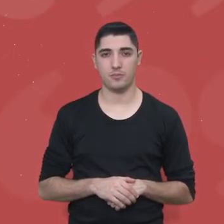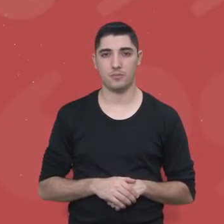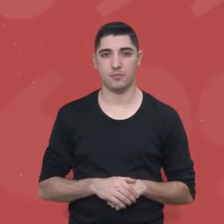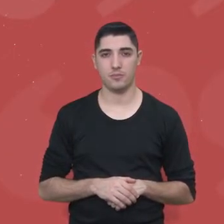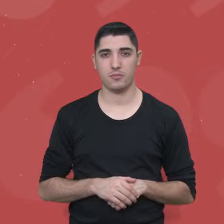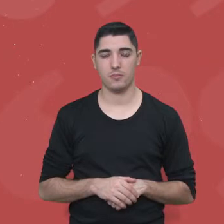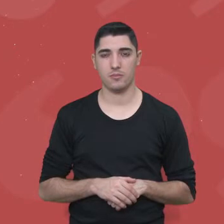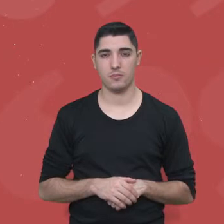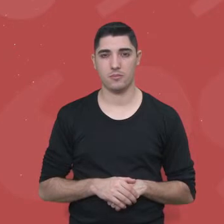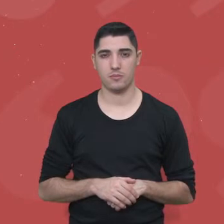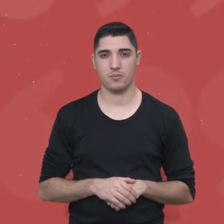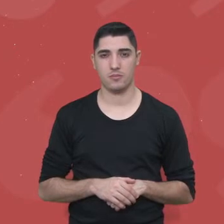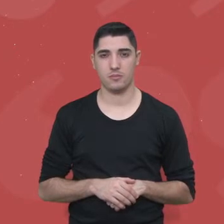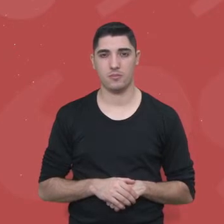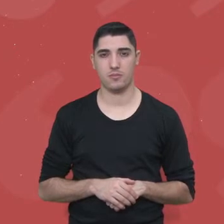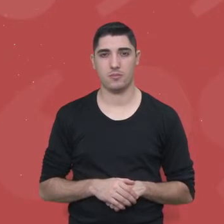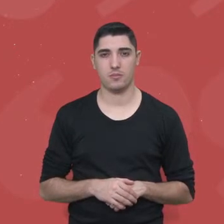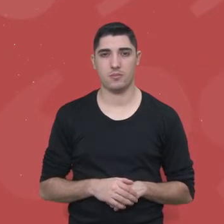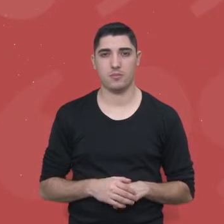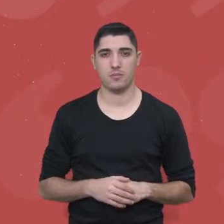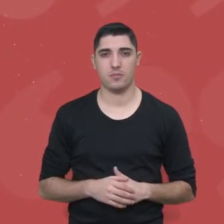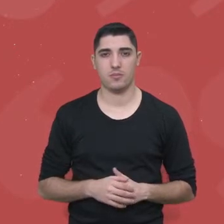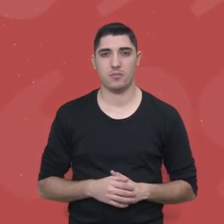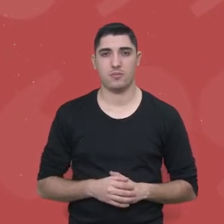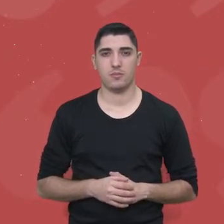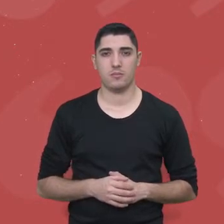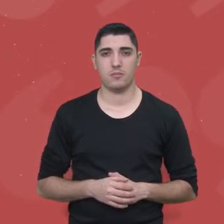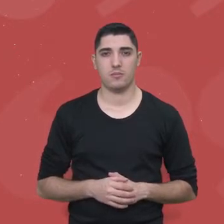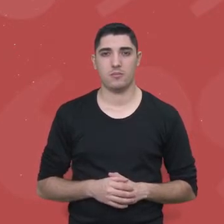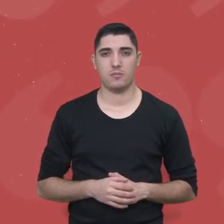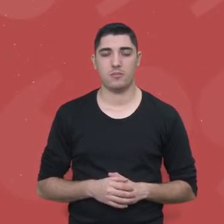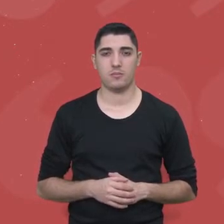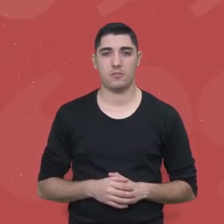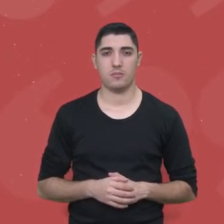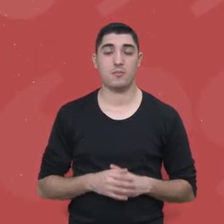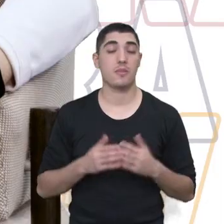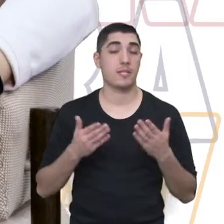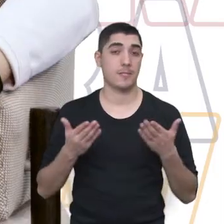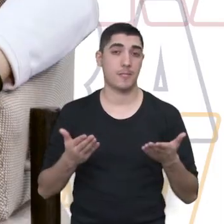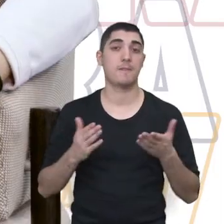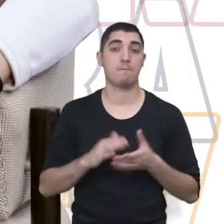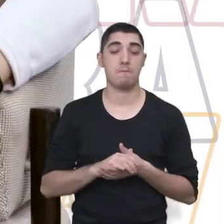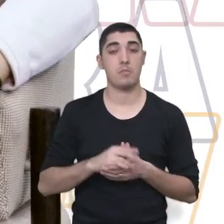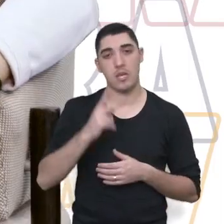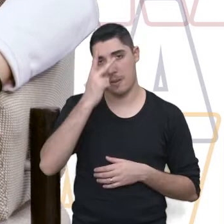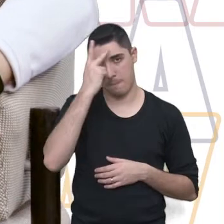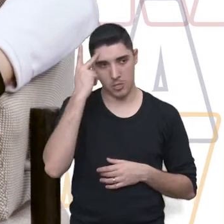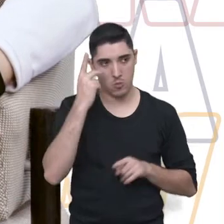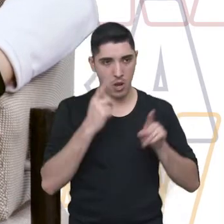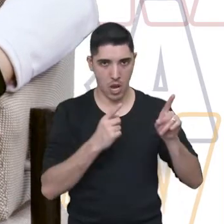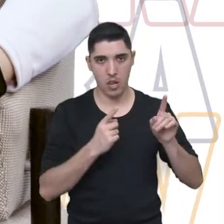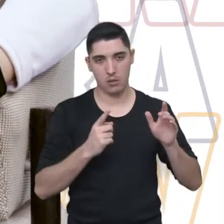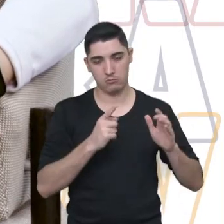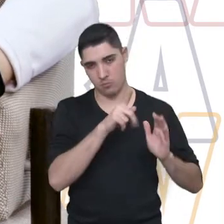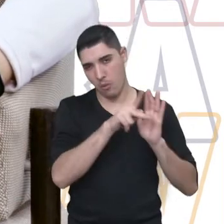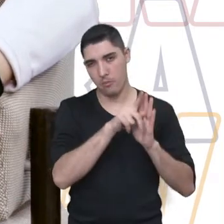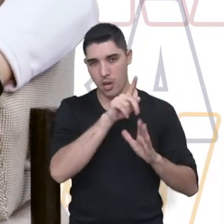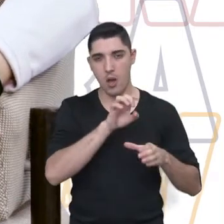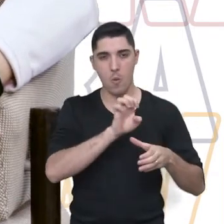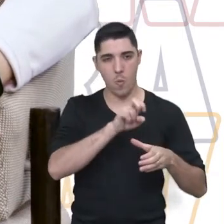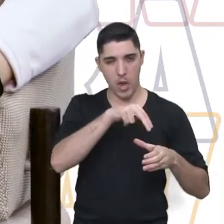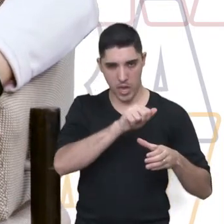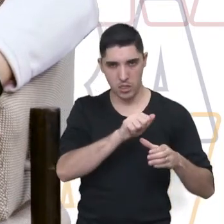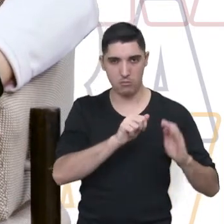oferecidas pelo ENA e como é possível participar? Então, assim, a pessoa chega no ENA,